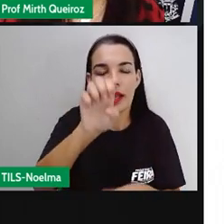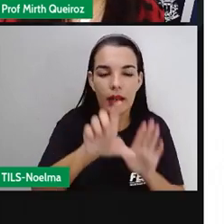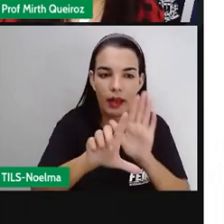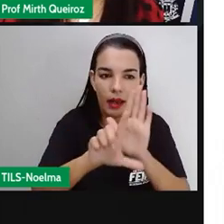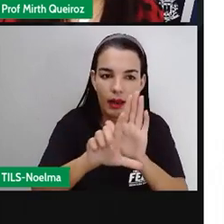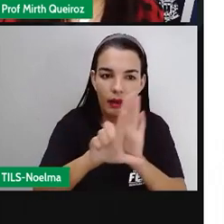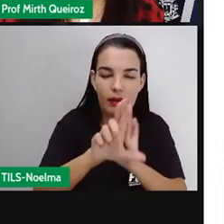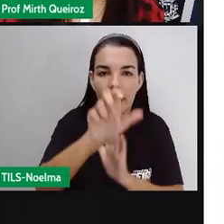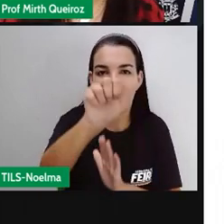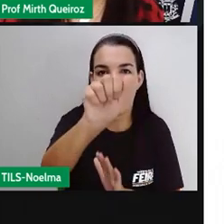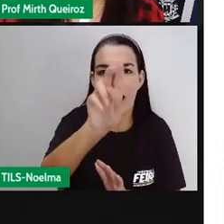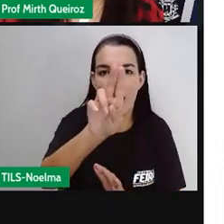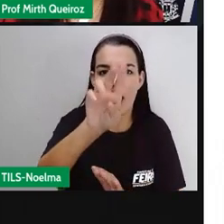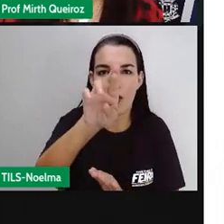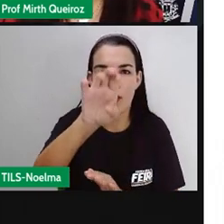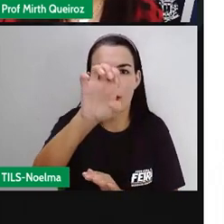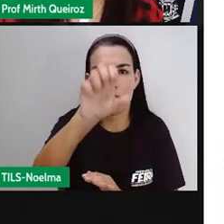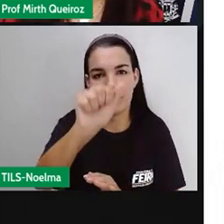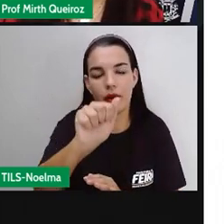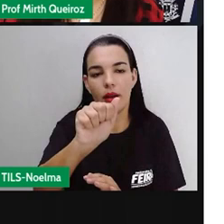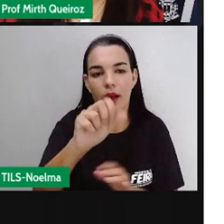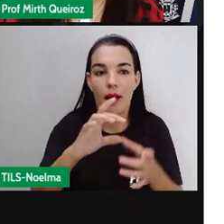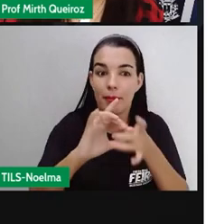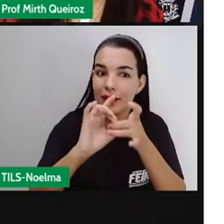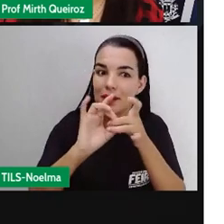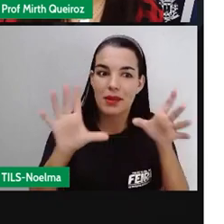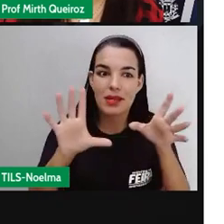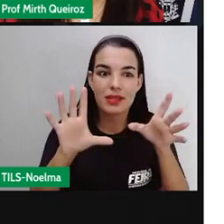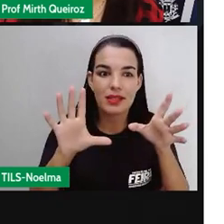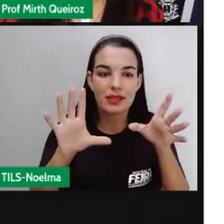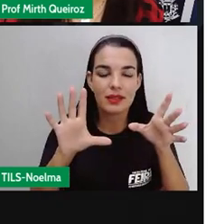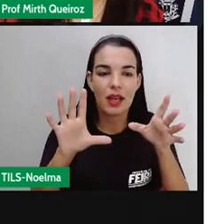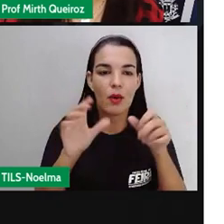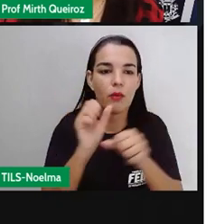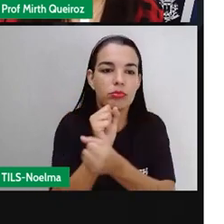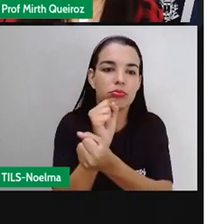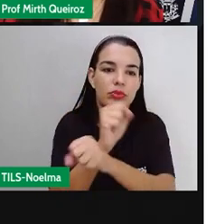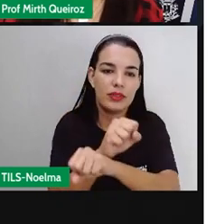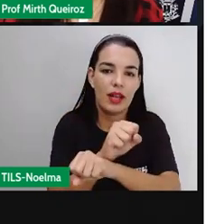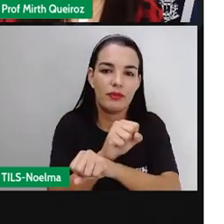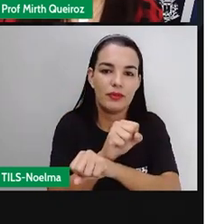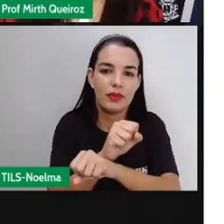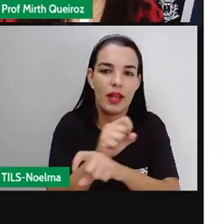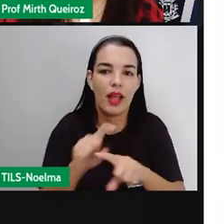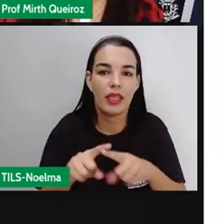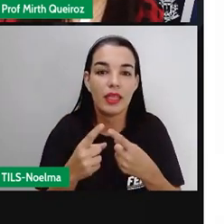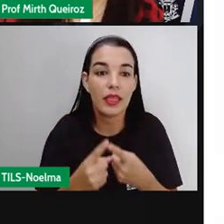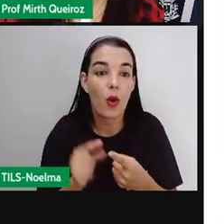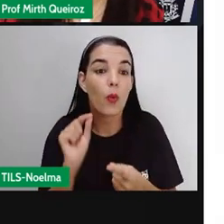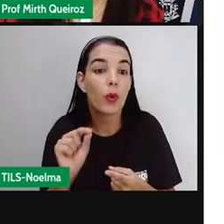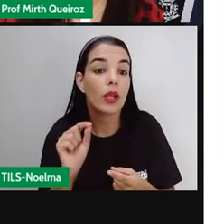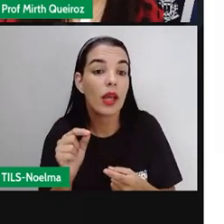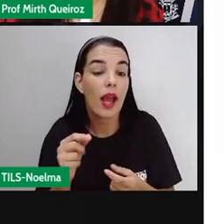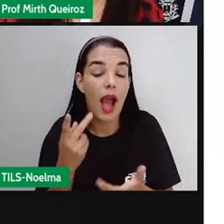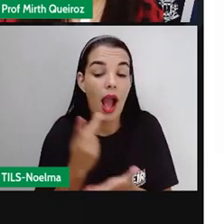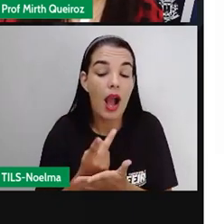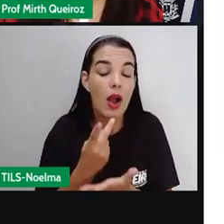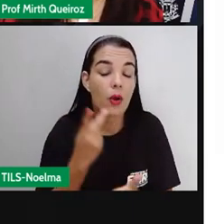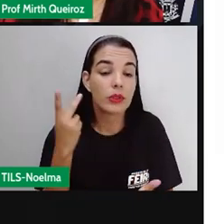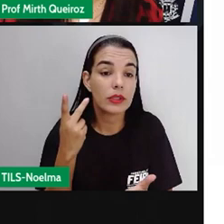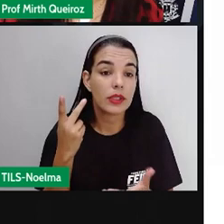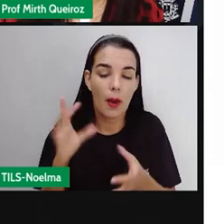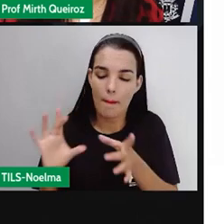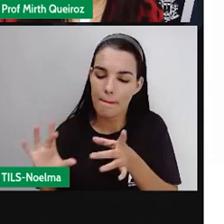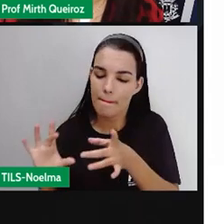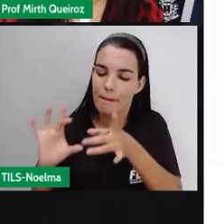café, então, ele passou aí por uma carência de mão de obra, por essa razão estabeleceu uma espécie de cooperação, ou seja,